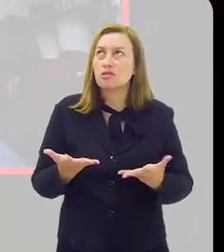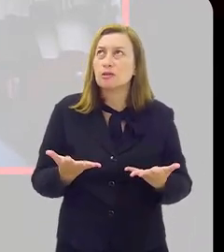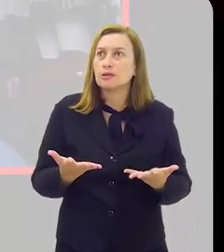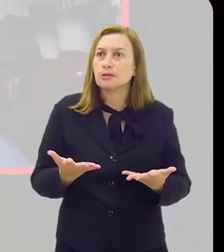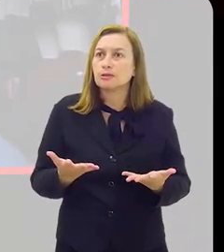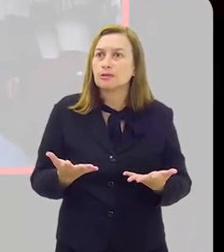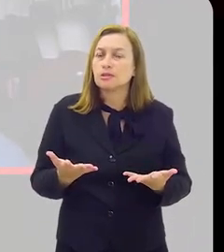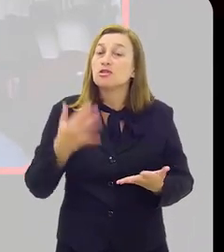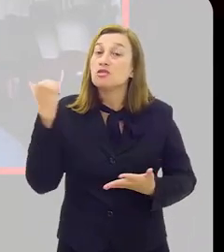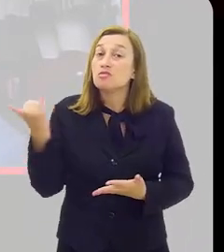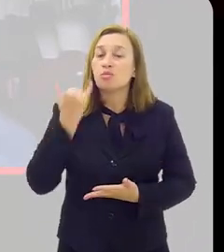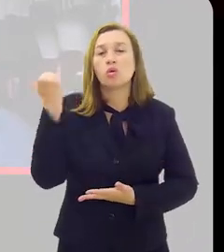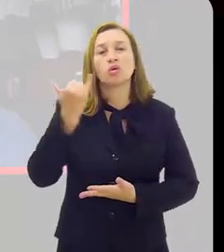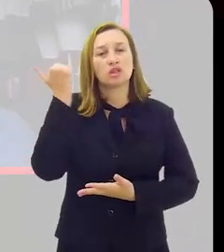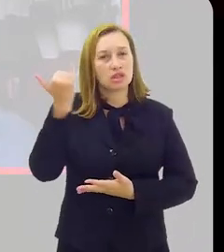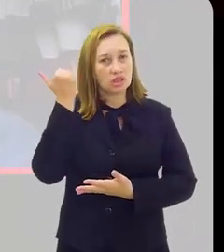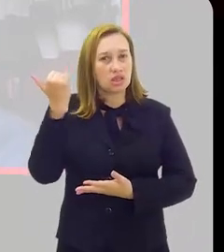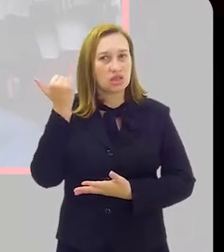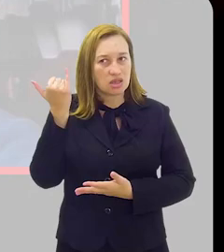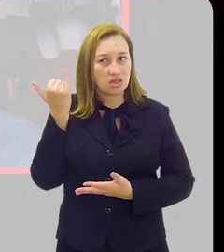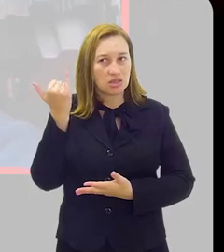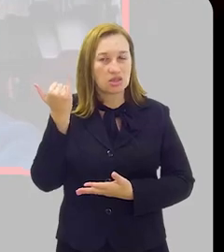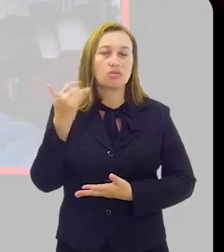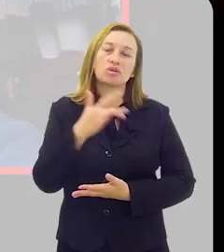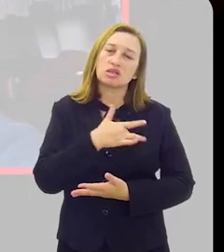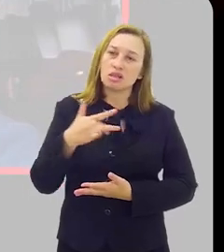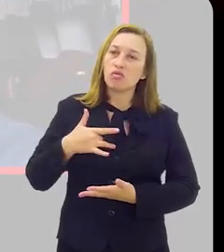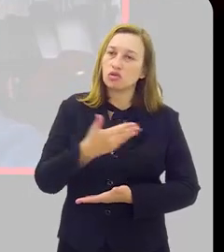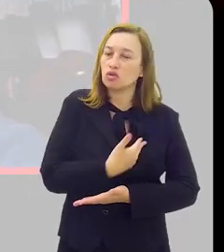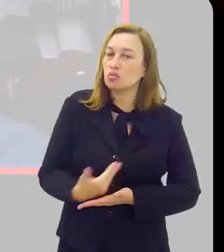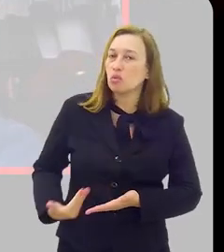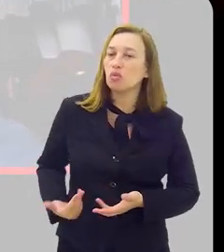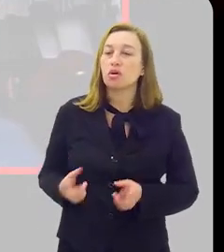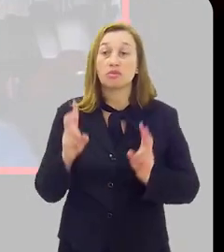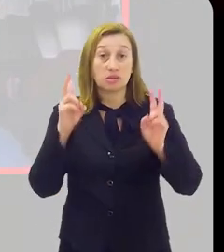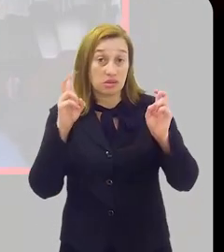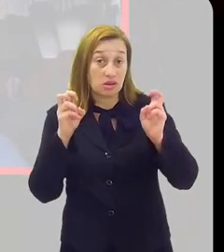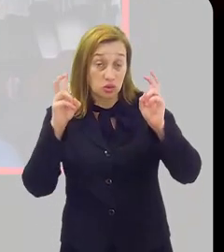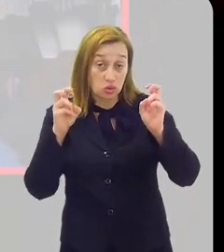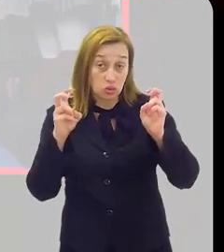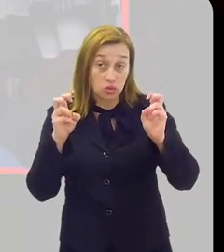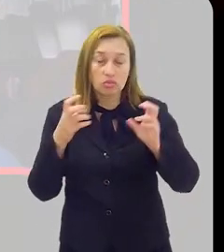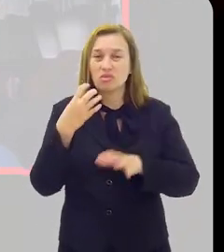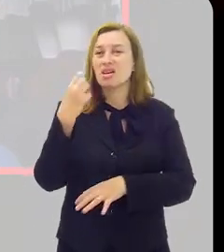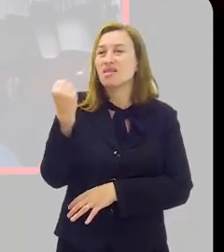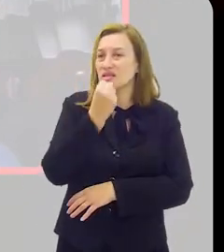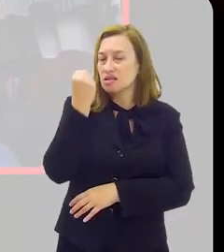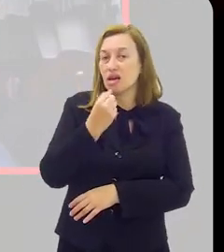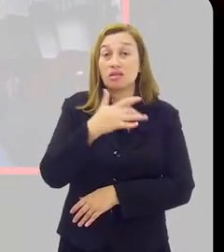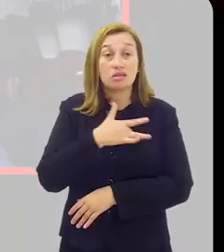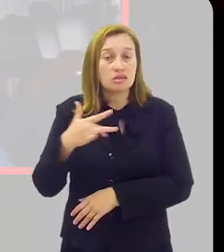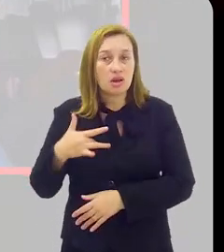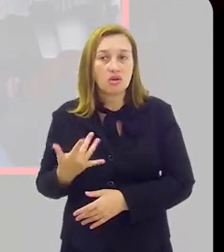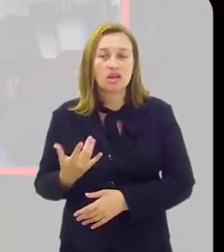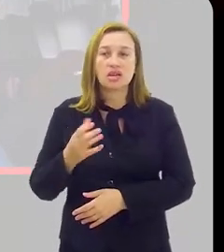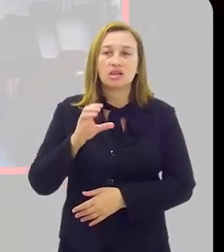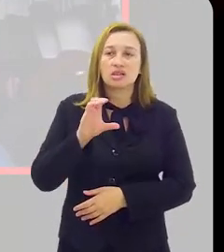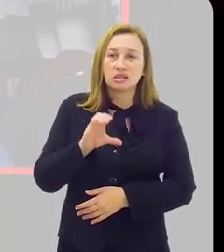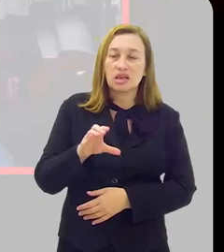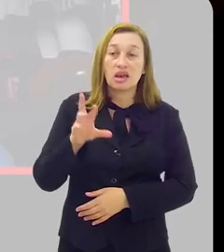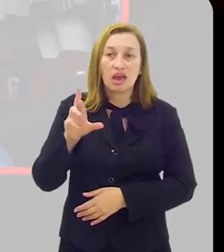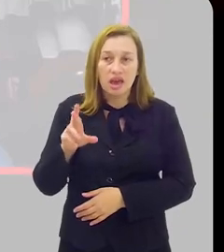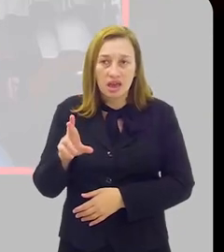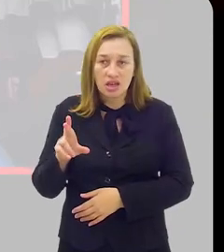passou a ser uma coisa importantíssima como ferramenta de saúde pública para esses casos sérios de saúde.